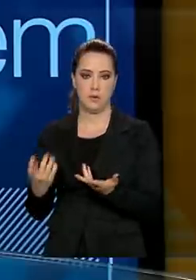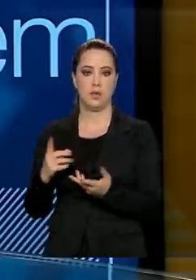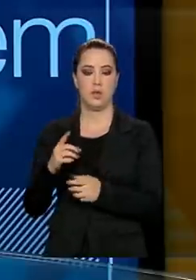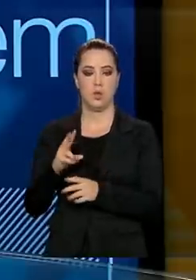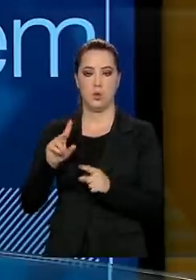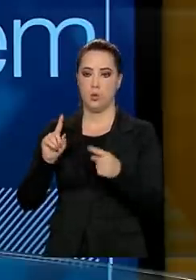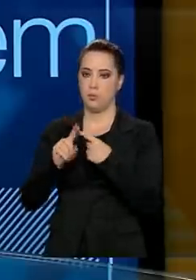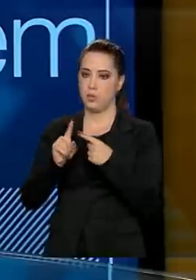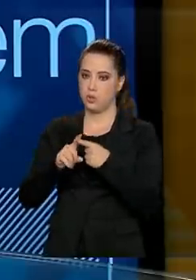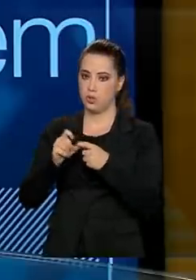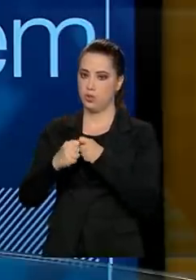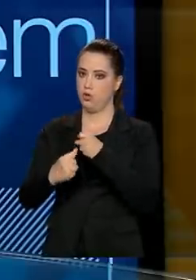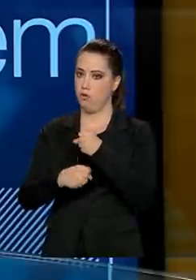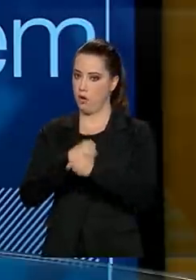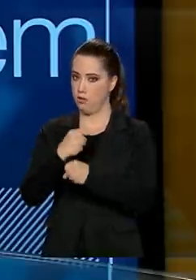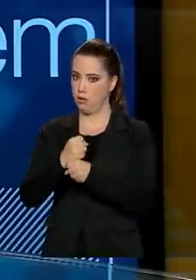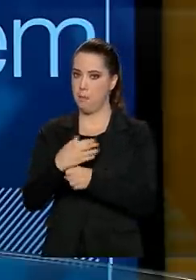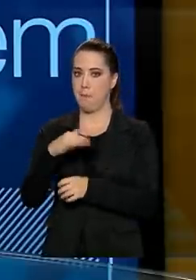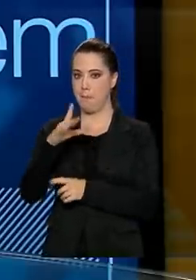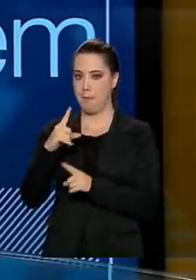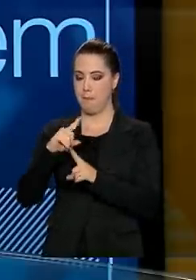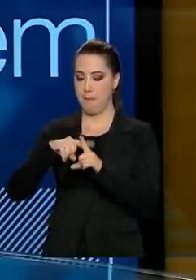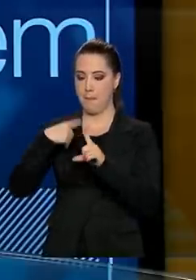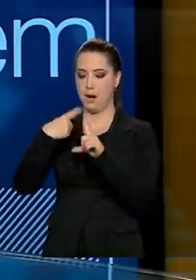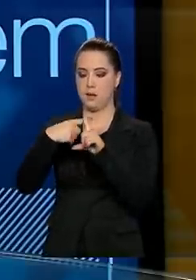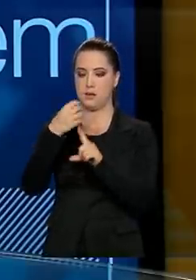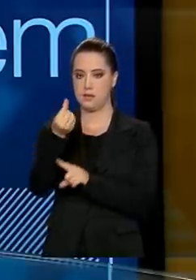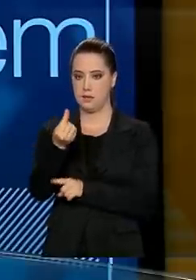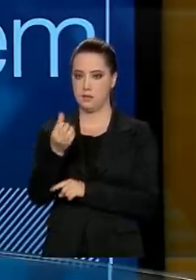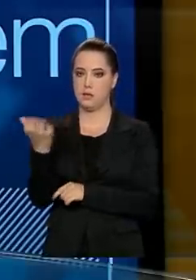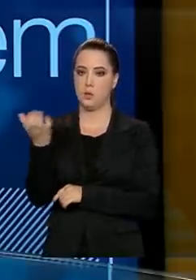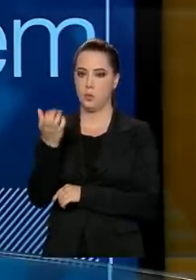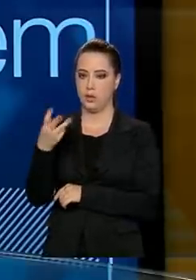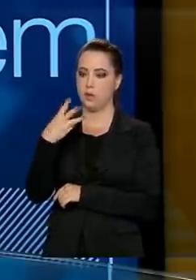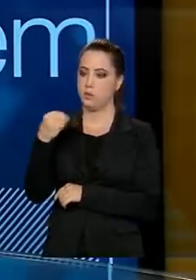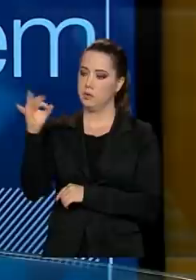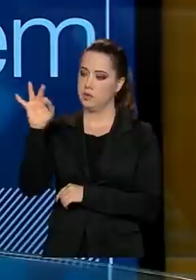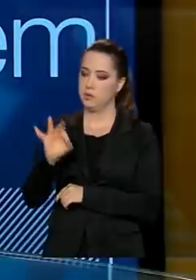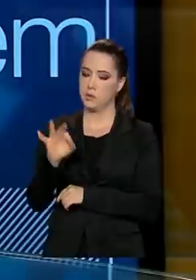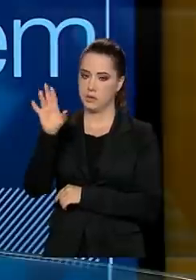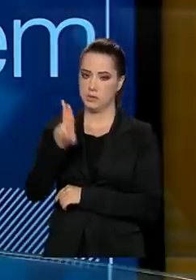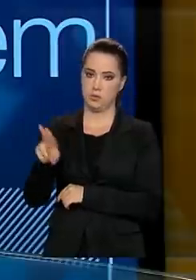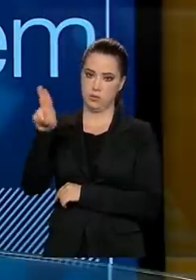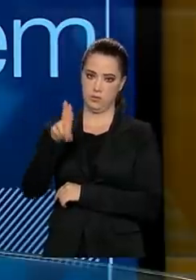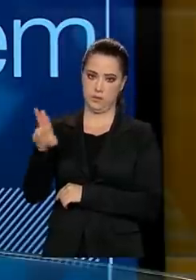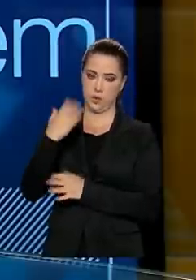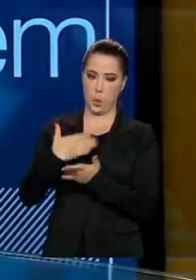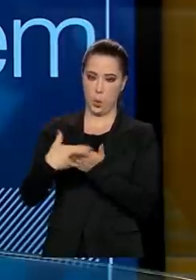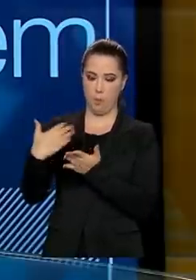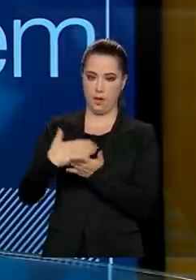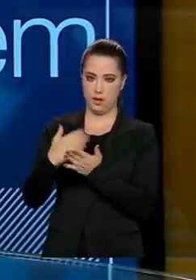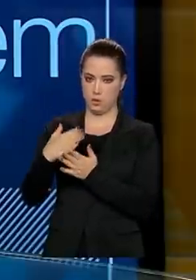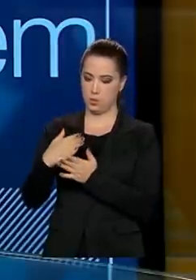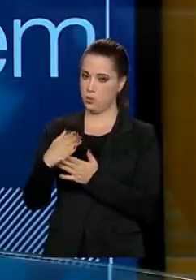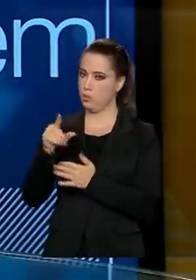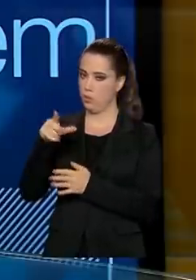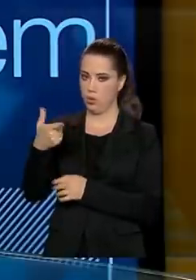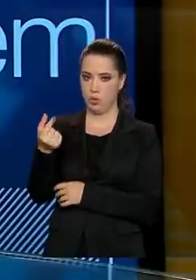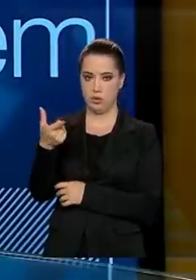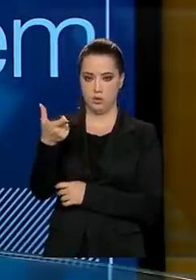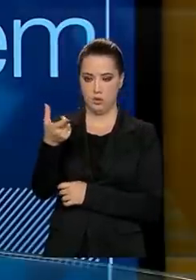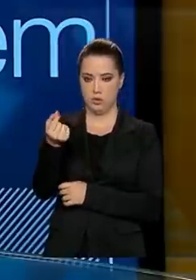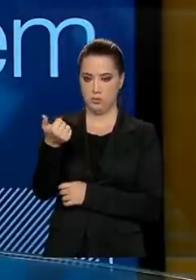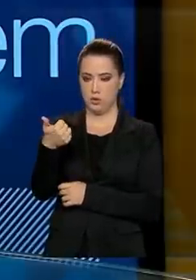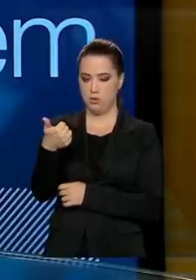credenciarmos mais seis. Ou seja, eu quero ter, pelo menos, 30% das universidades, ainda no início do ano que vem, como